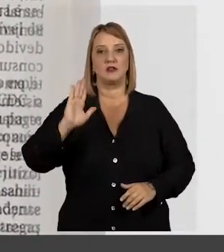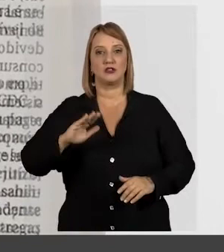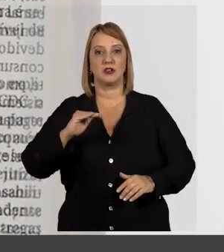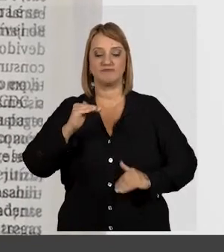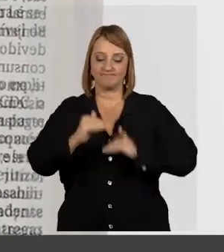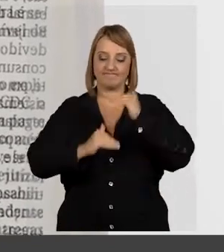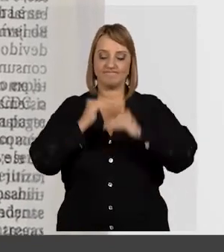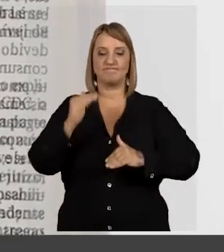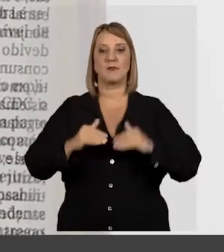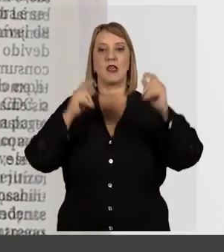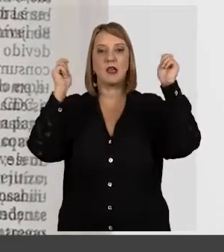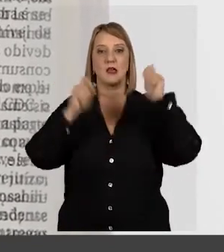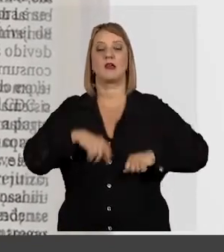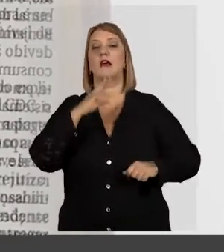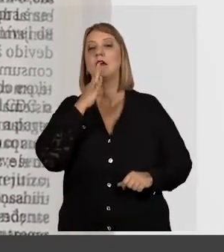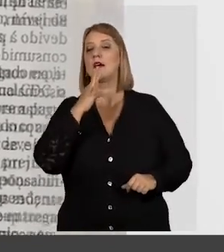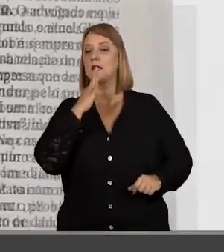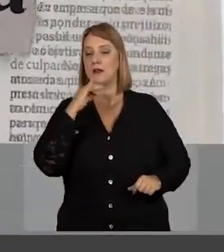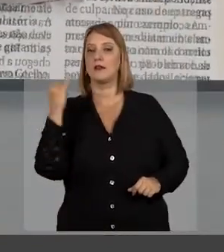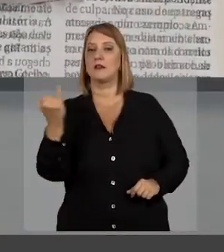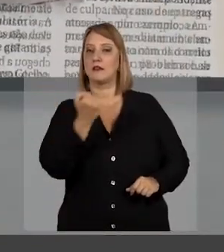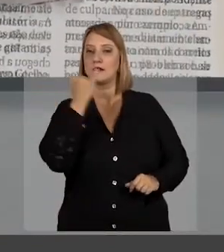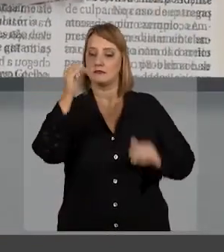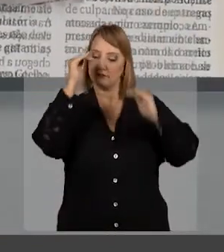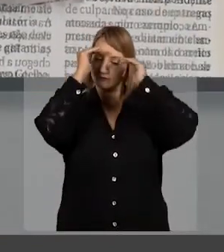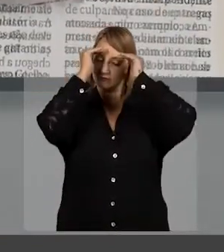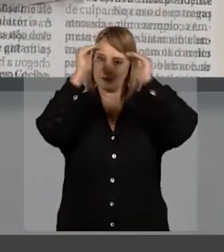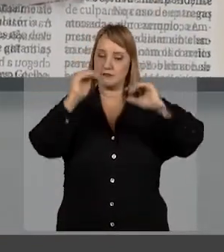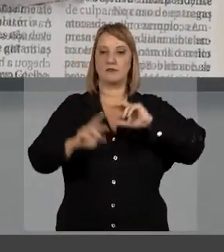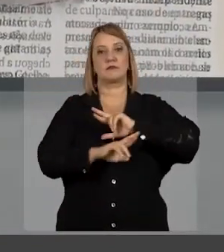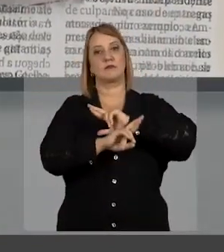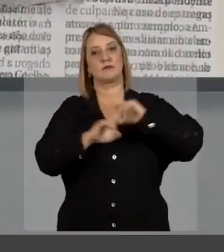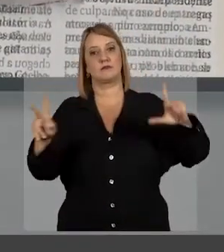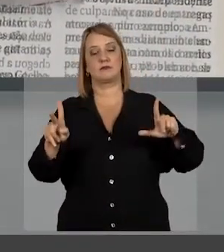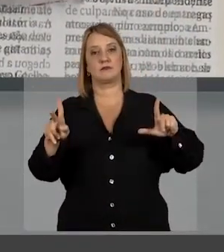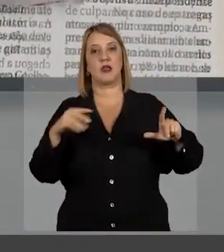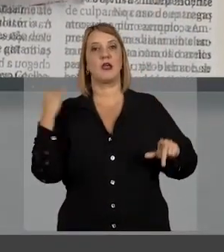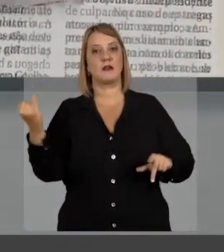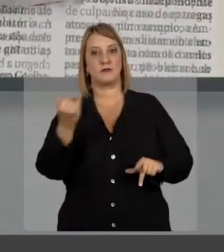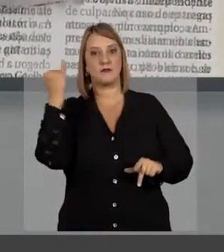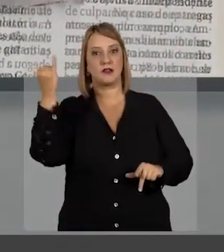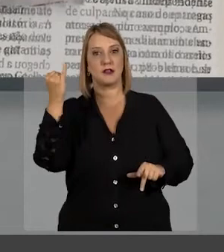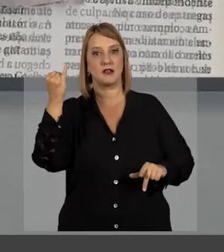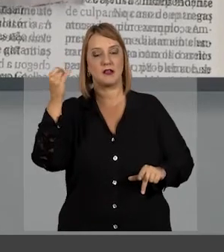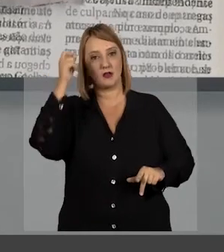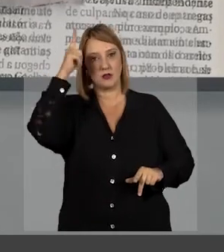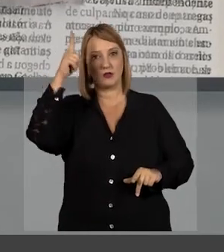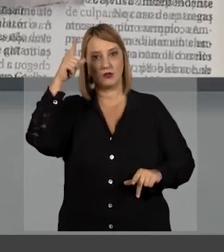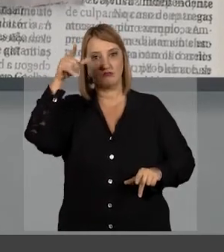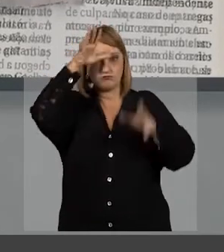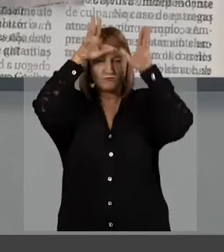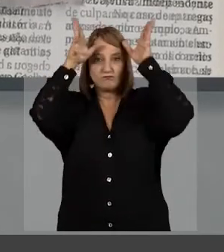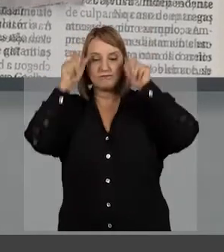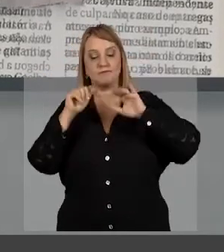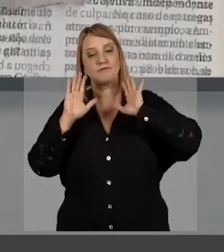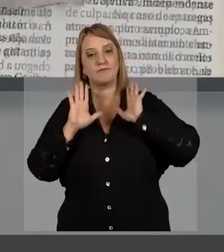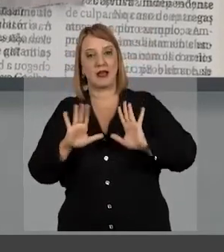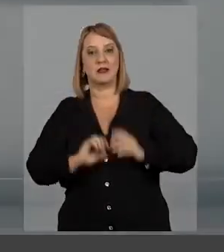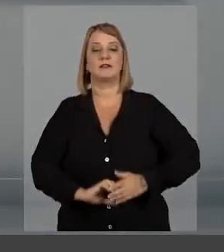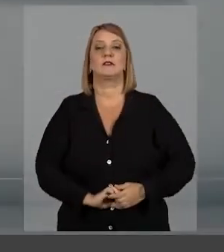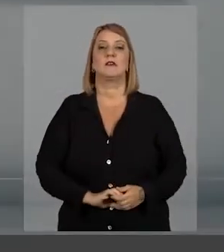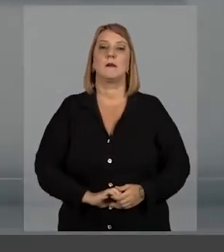estudantes já desenvolveram a habilidade de reconhecer a importância do respeito às diferenças e valores das culturas